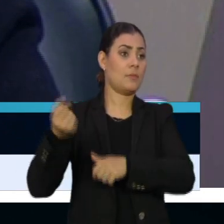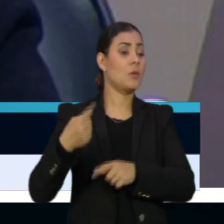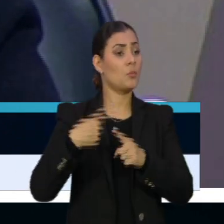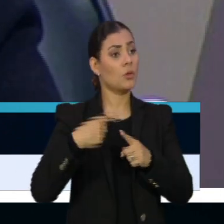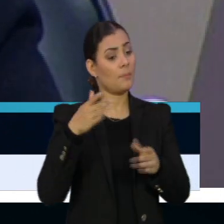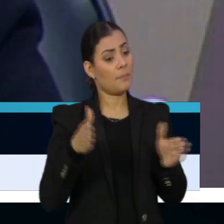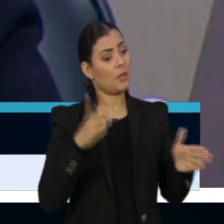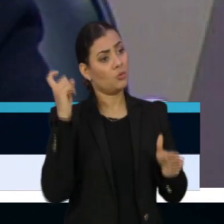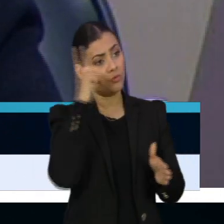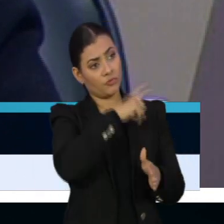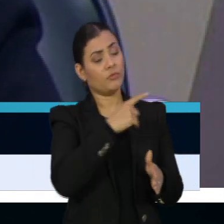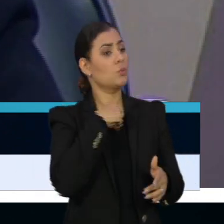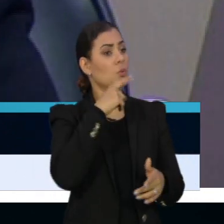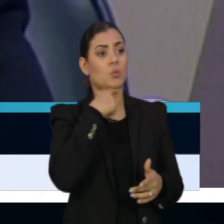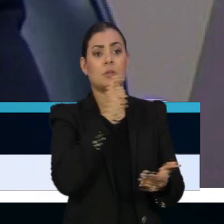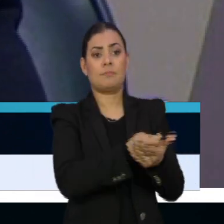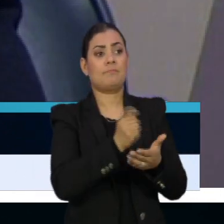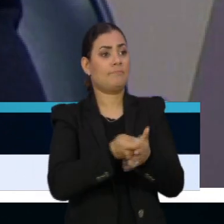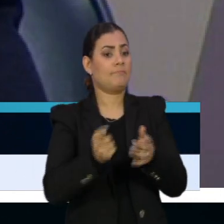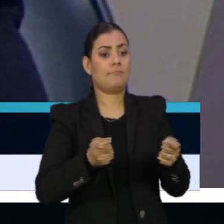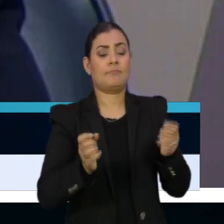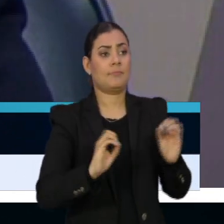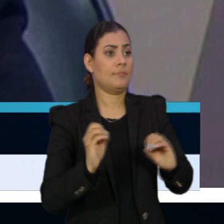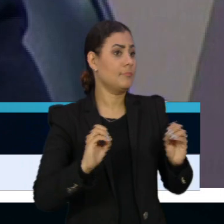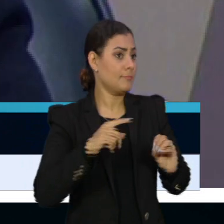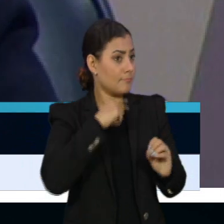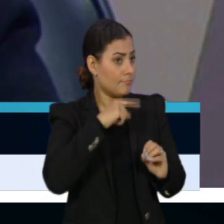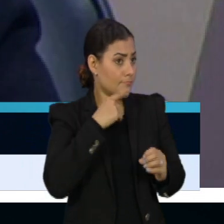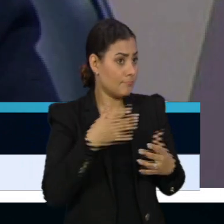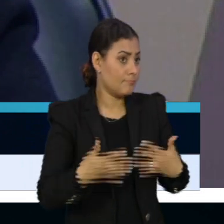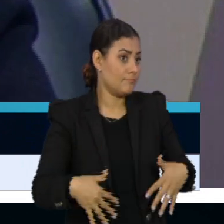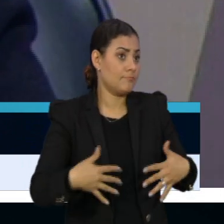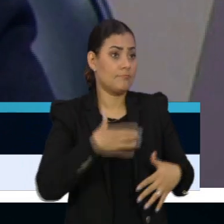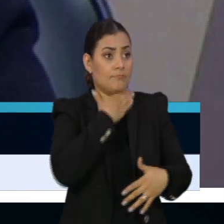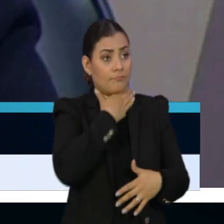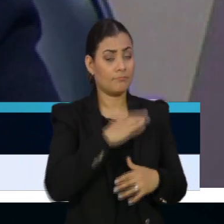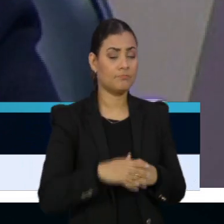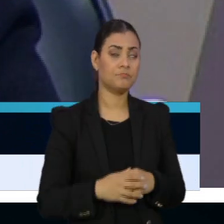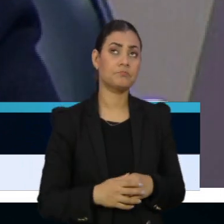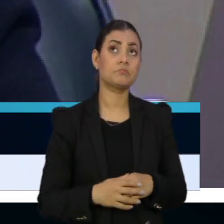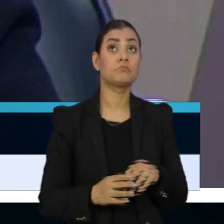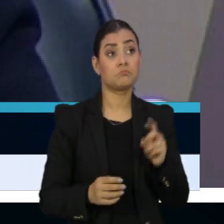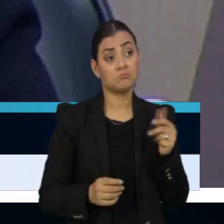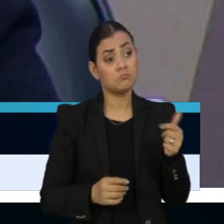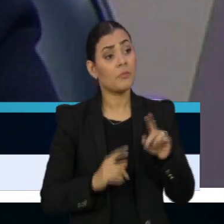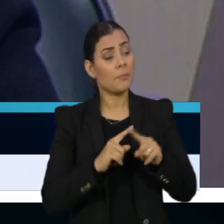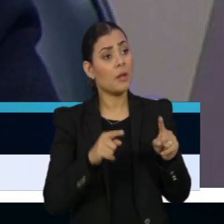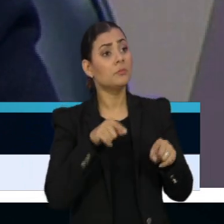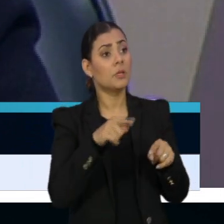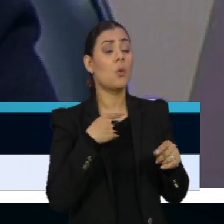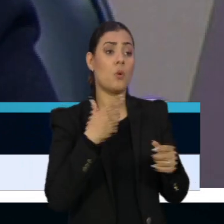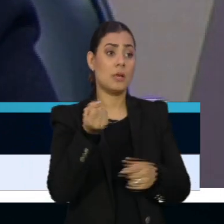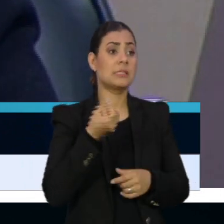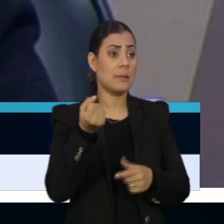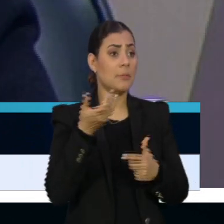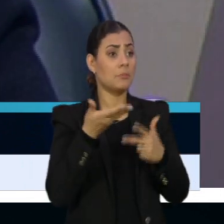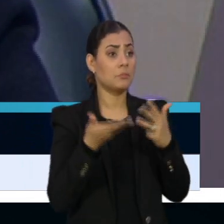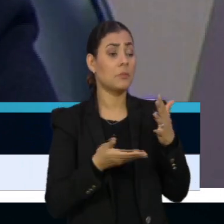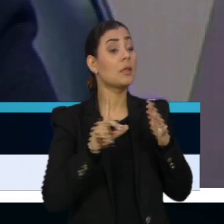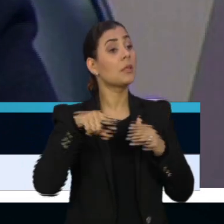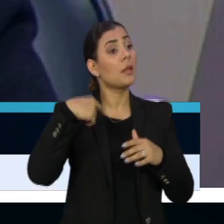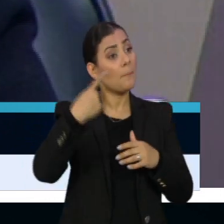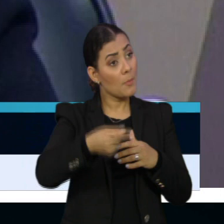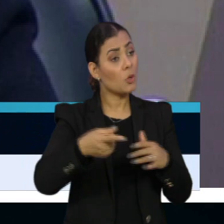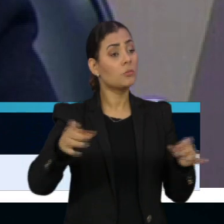estava passando, vamos dizer assim, dificuldade para pagar as contas naquele momento. E aí eu passei a receber e depois